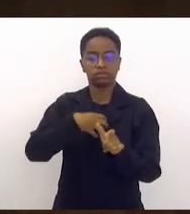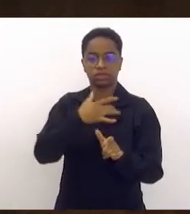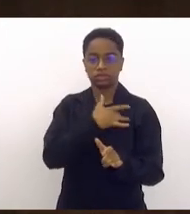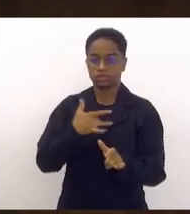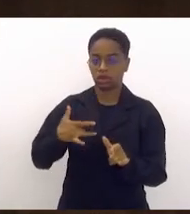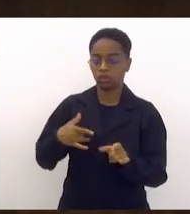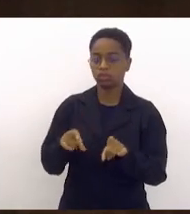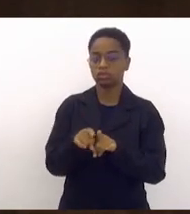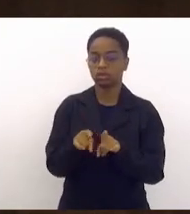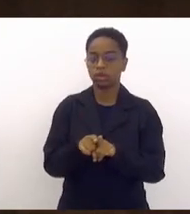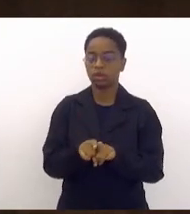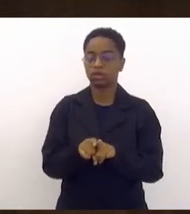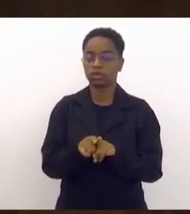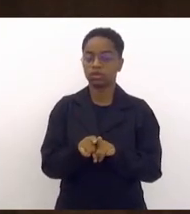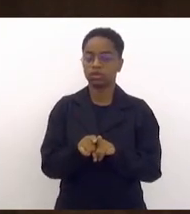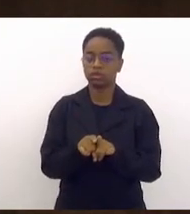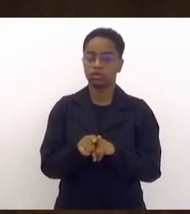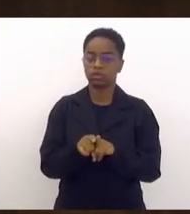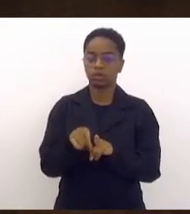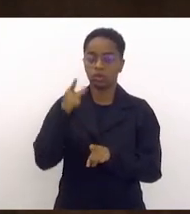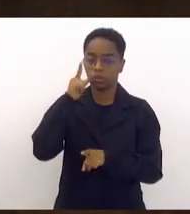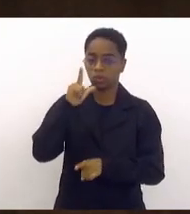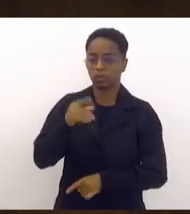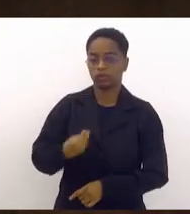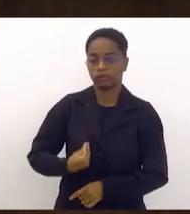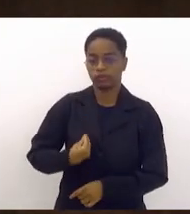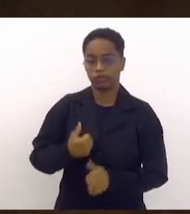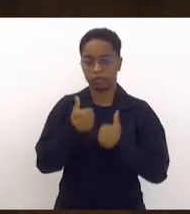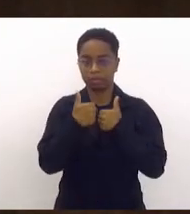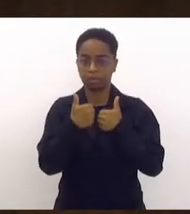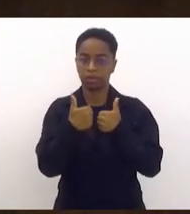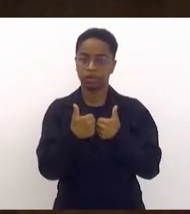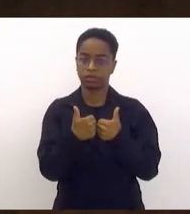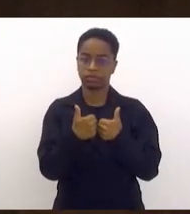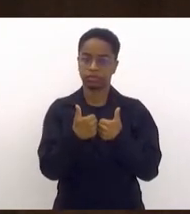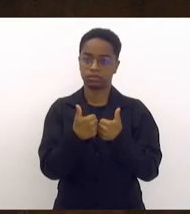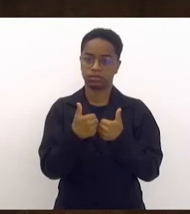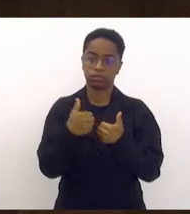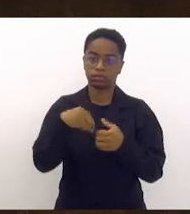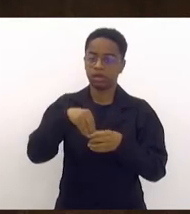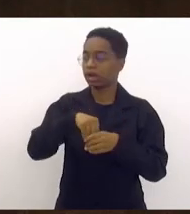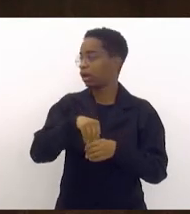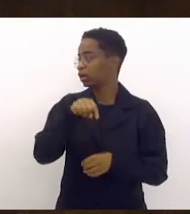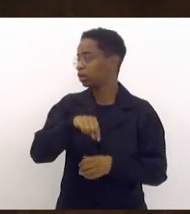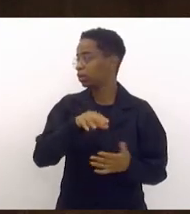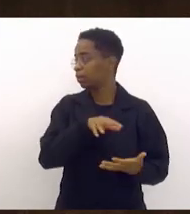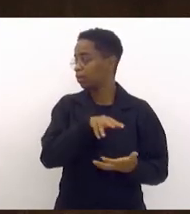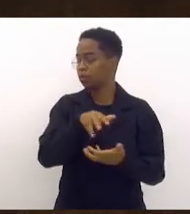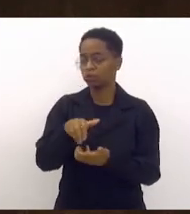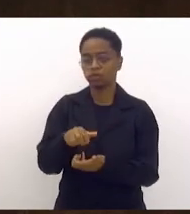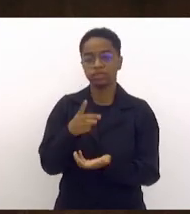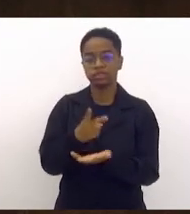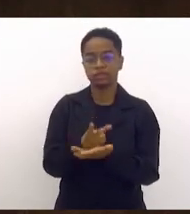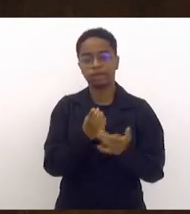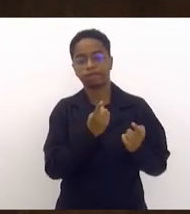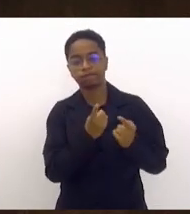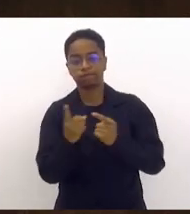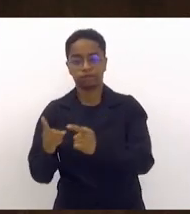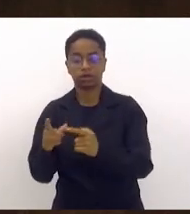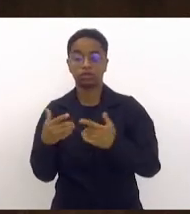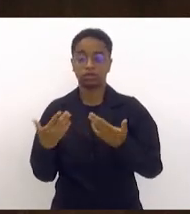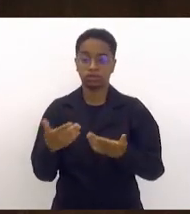para serem, viverem em plenitude neste mundo que tem sido cada vez mais hostil. Então,